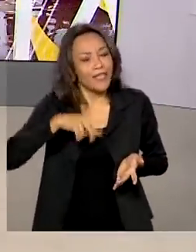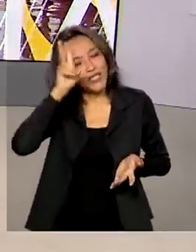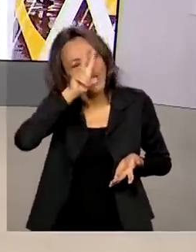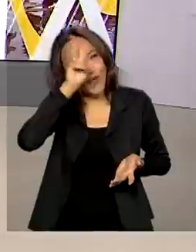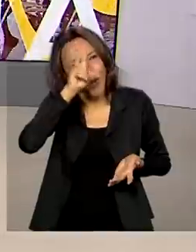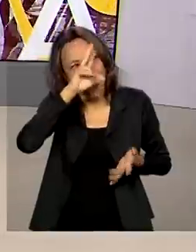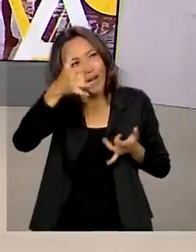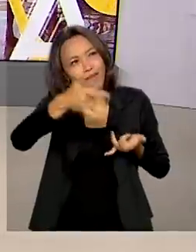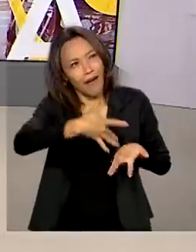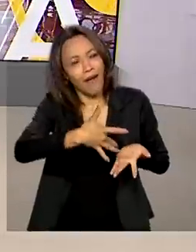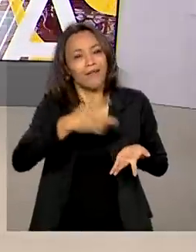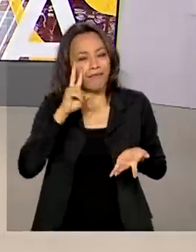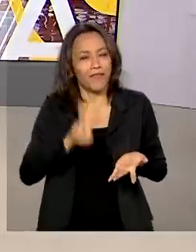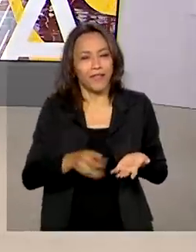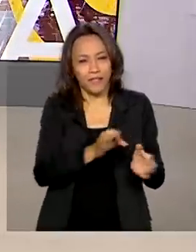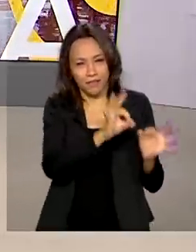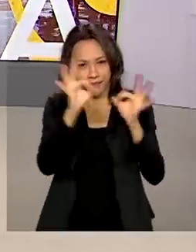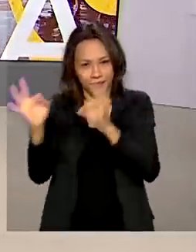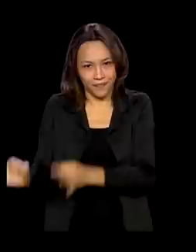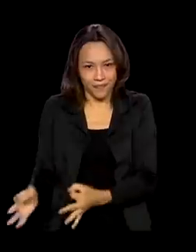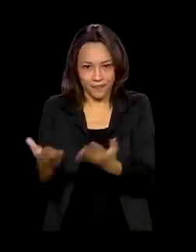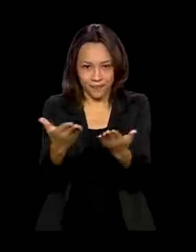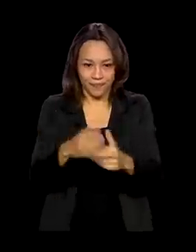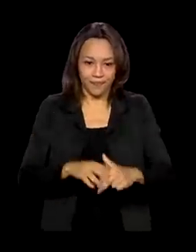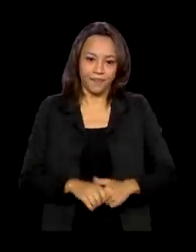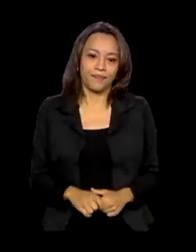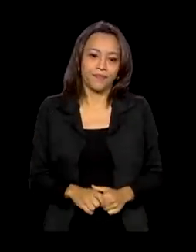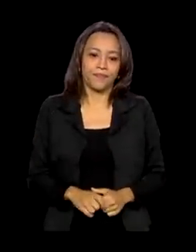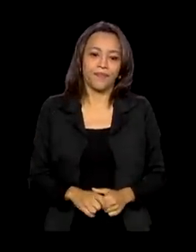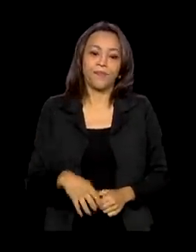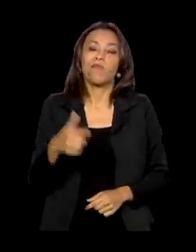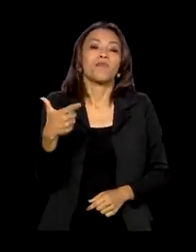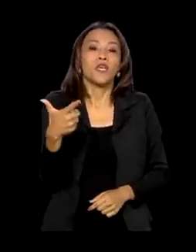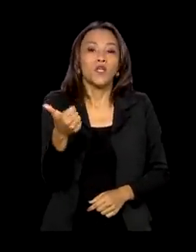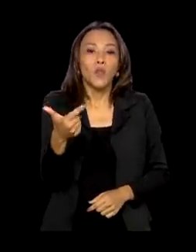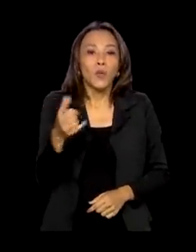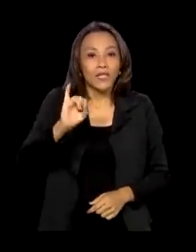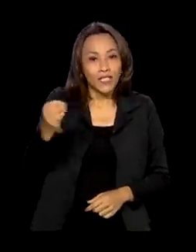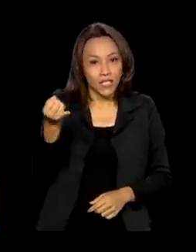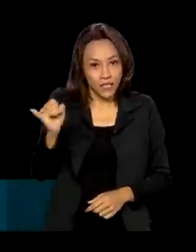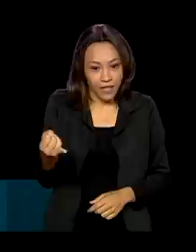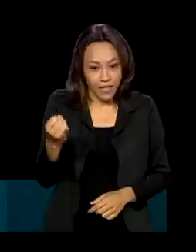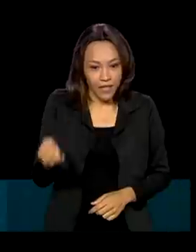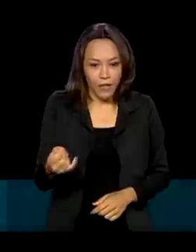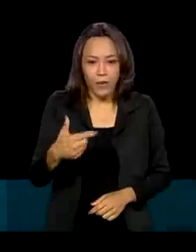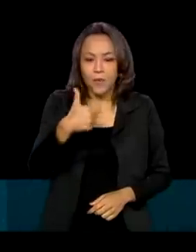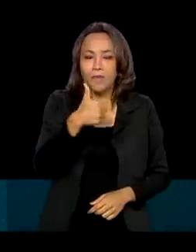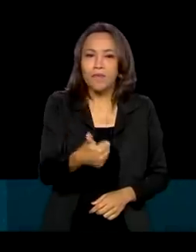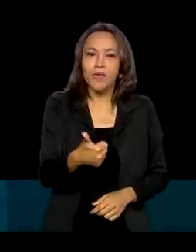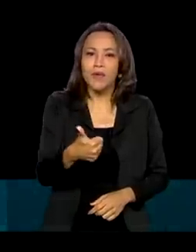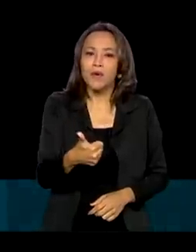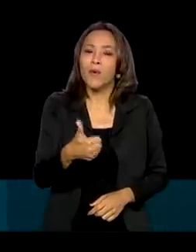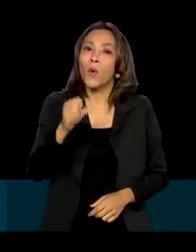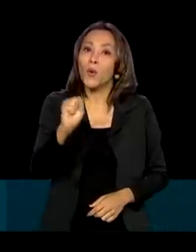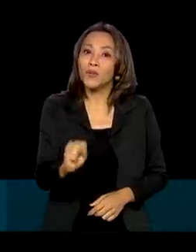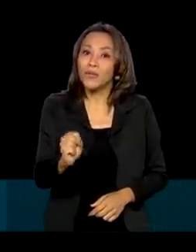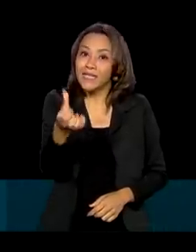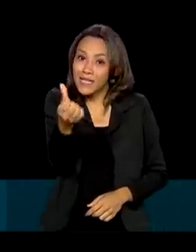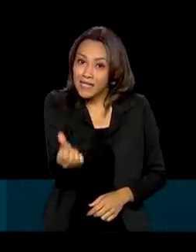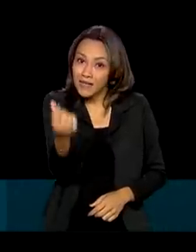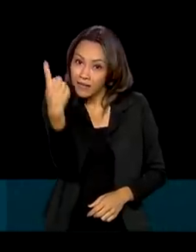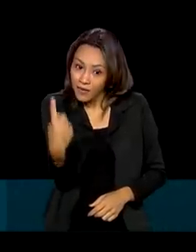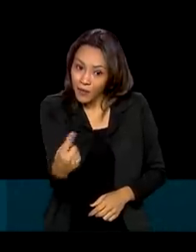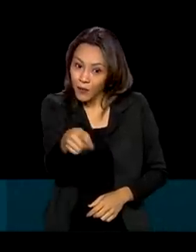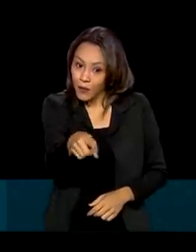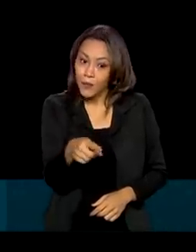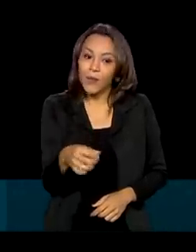reportagem de Ellen Bernardes. Em 12 de janeiro de 1861, Dom Pedro II